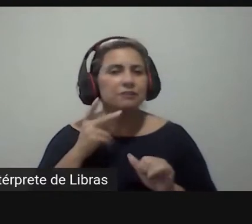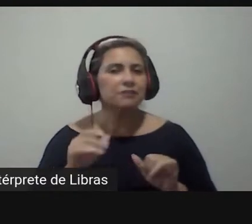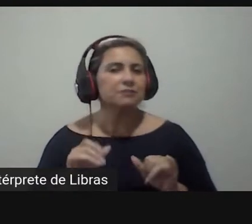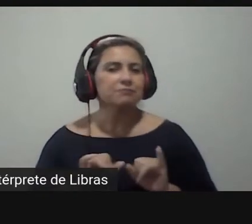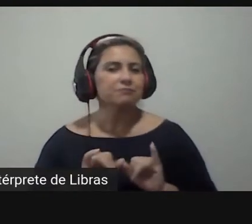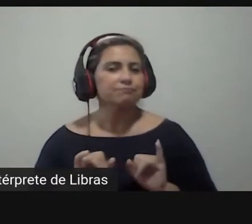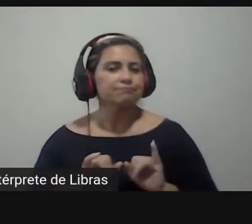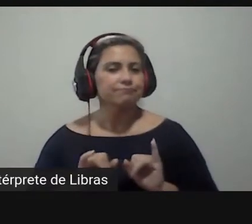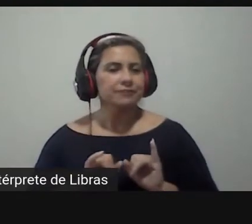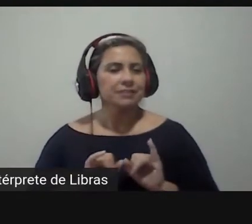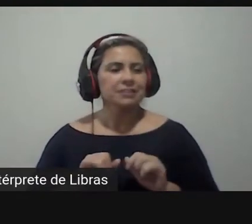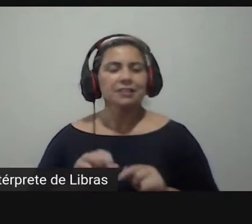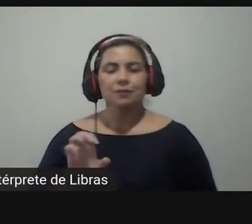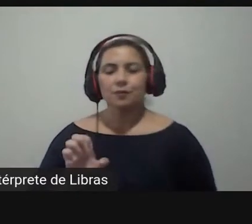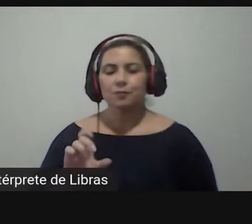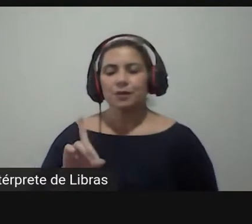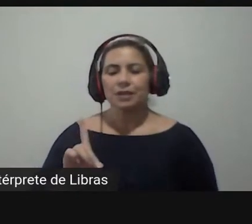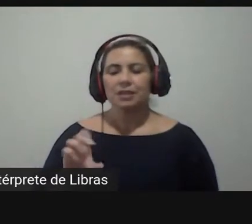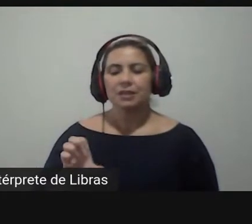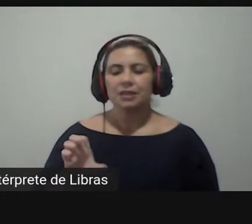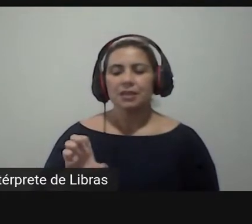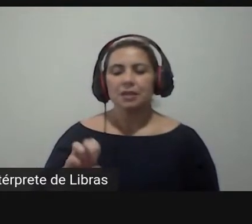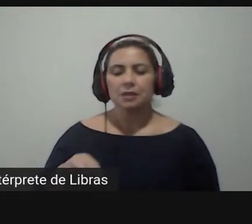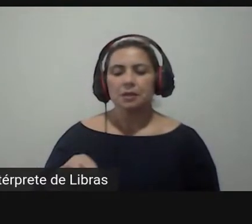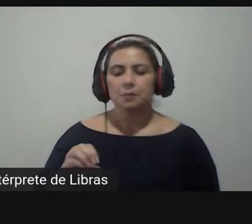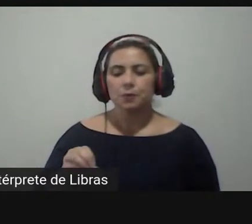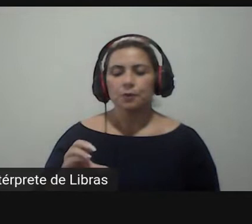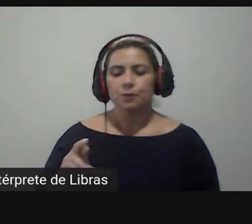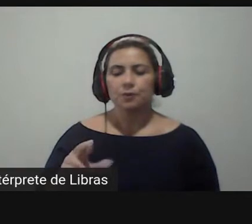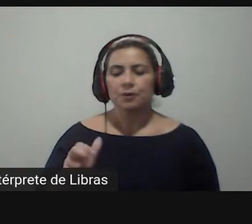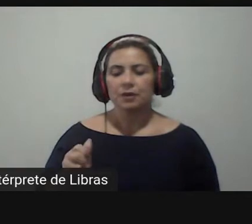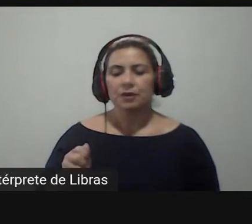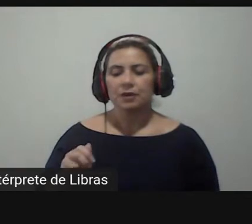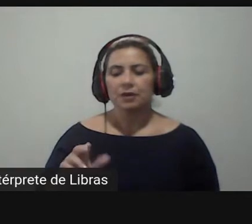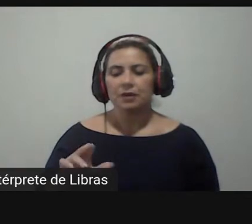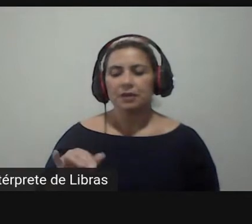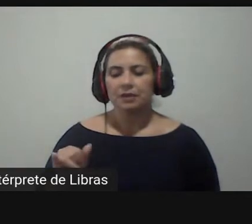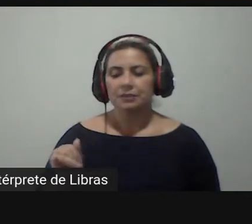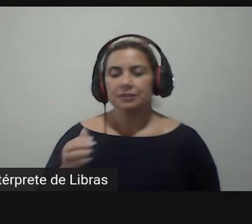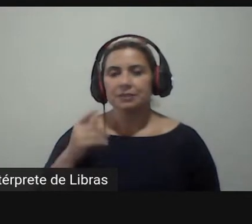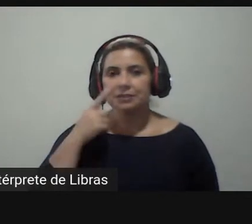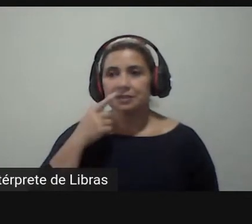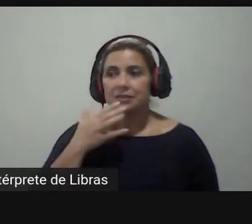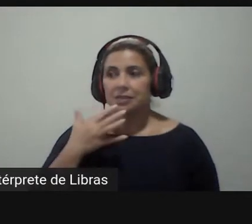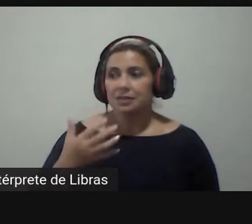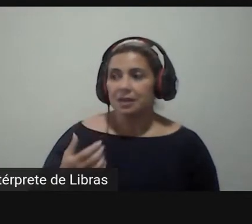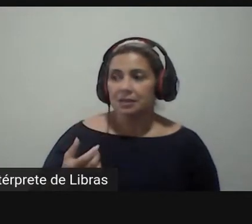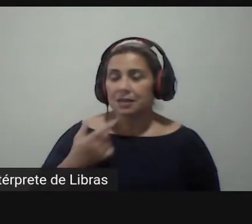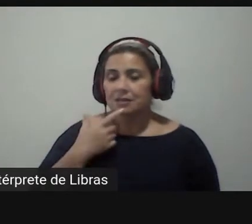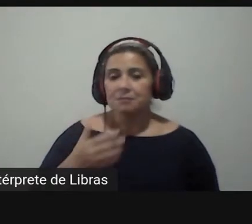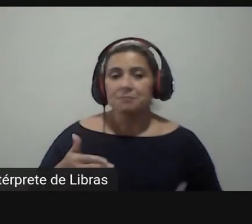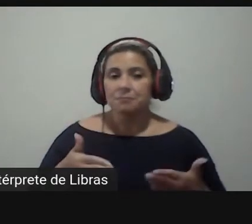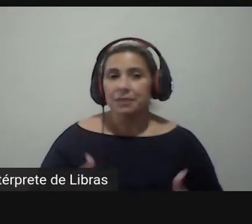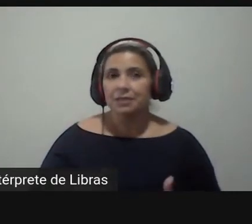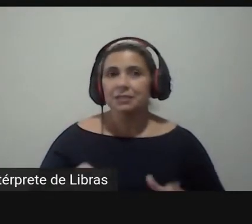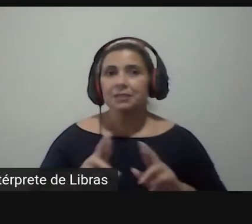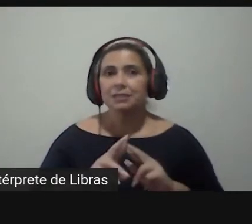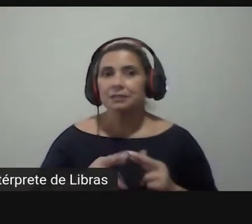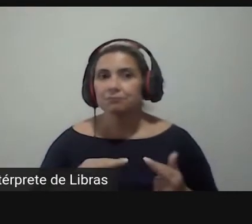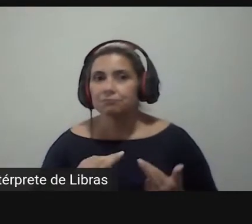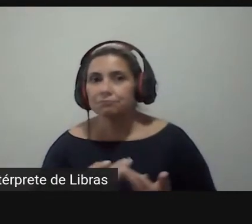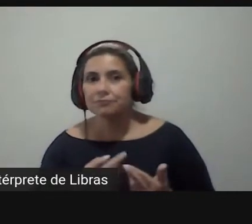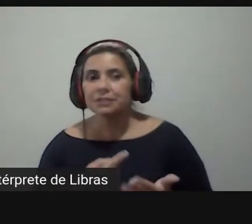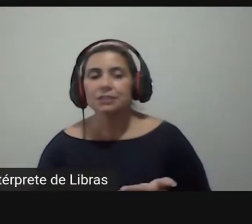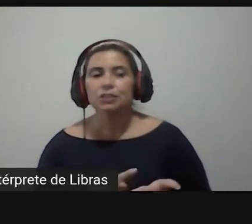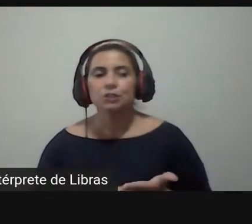ferramentas como a democracia que estão disponíveis aberta que permite uma participação nas audiências públicas na